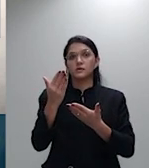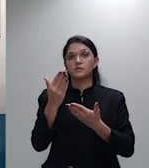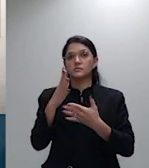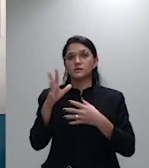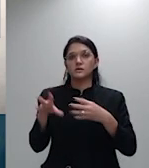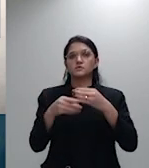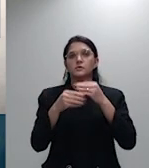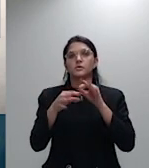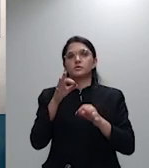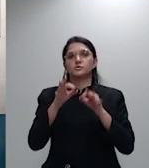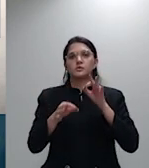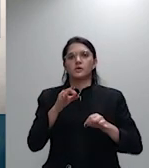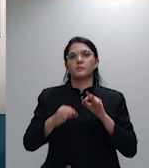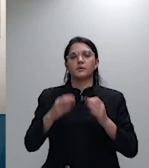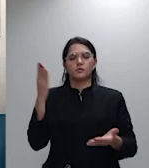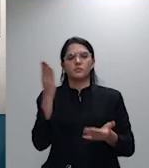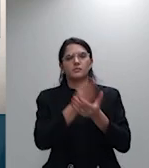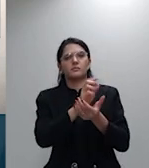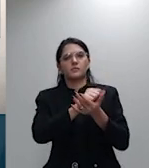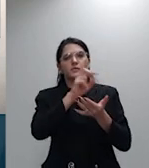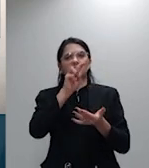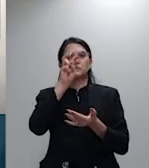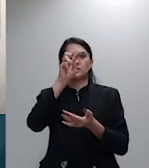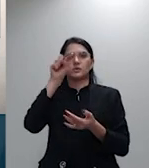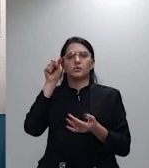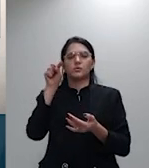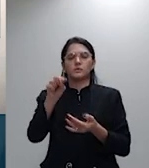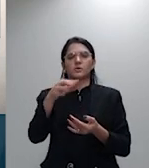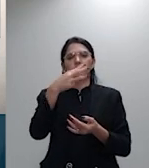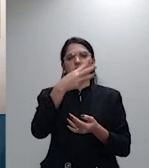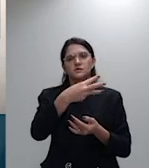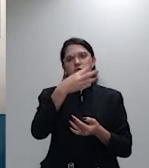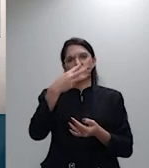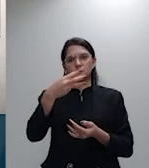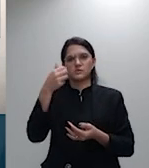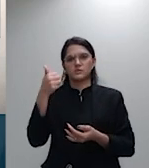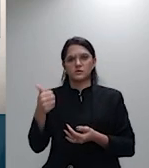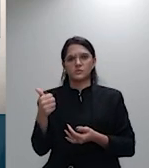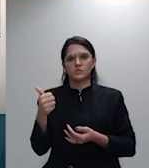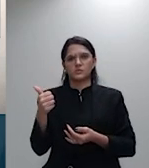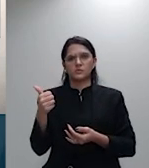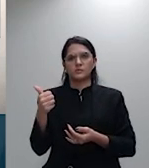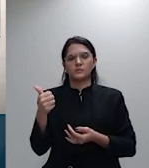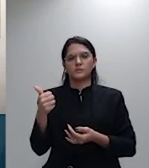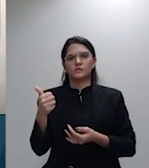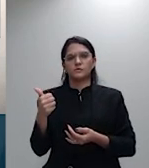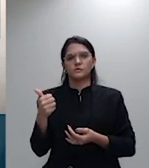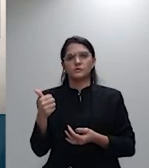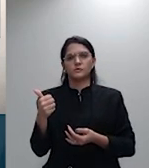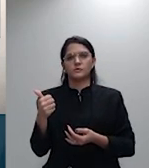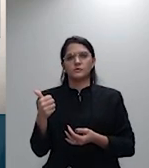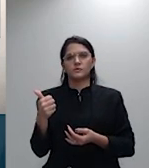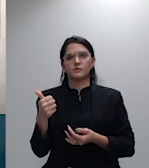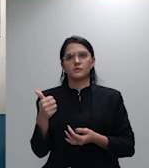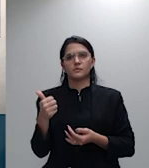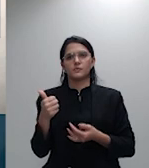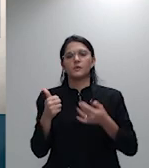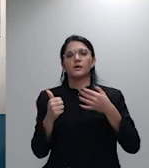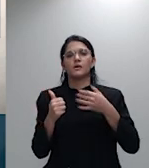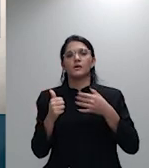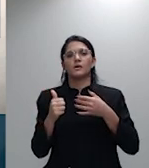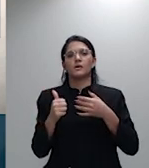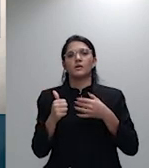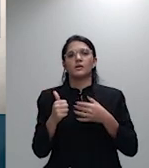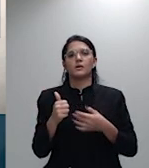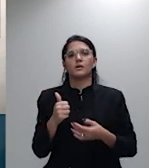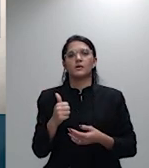.331 aqui pela pela sinopse nós temos que o relator ministro